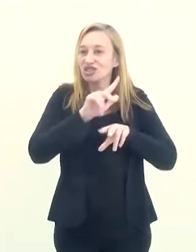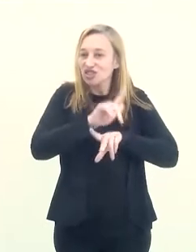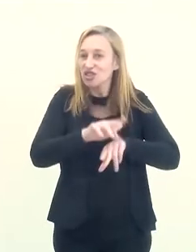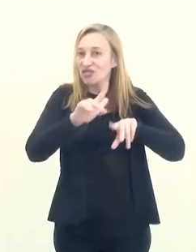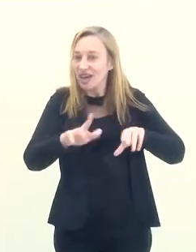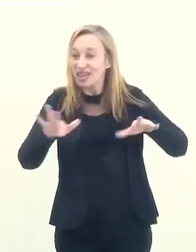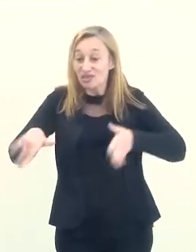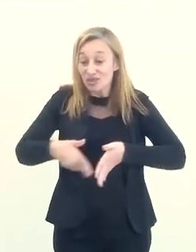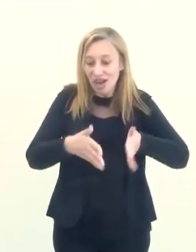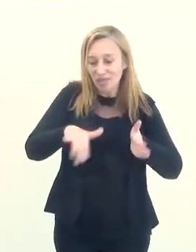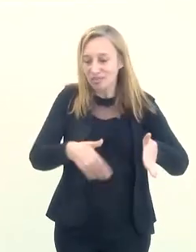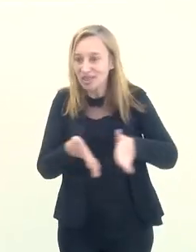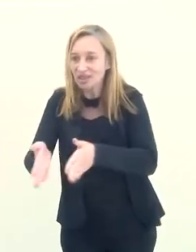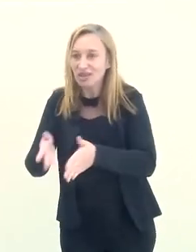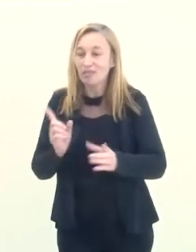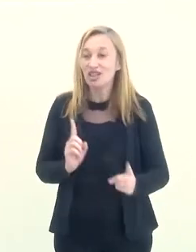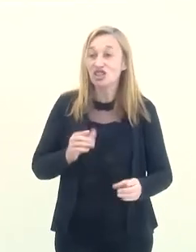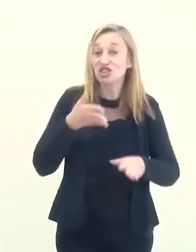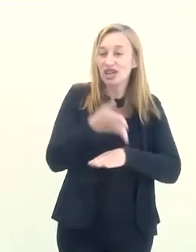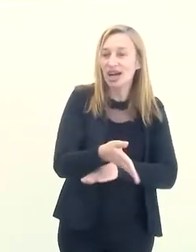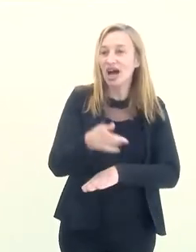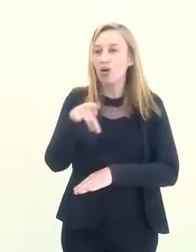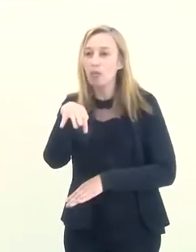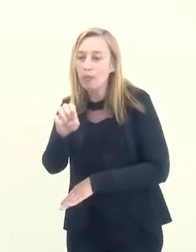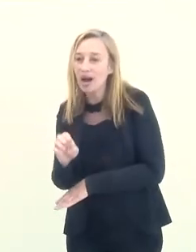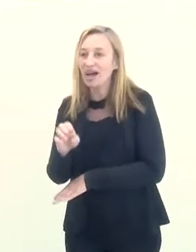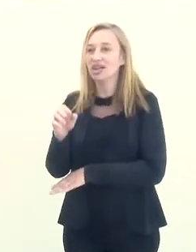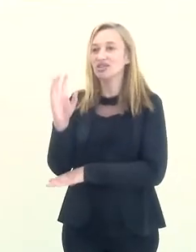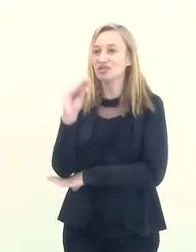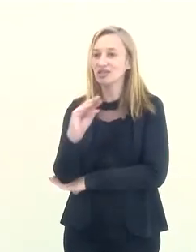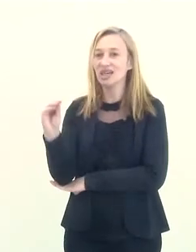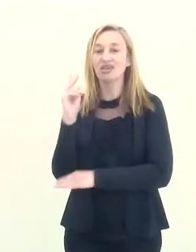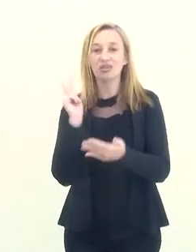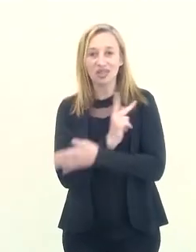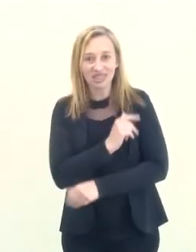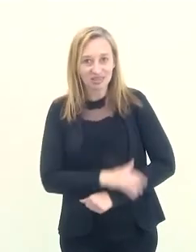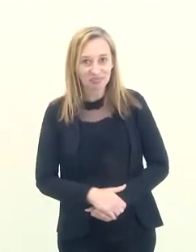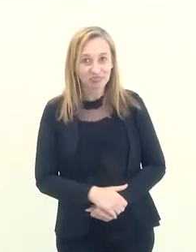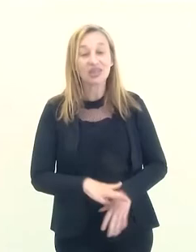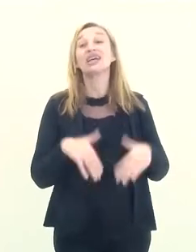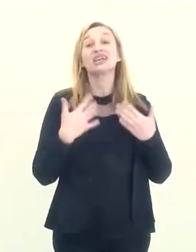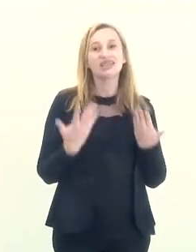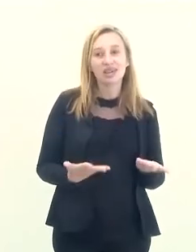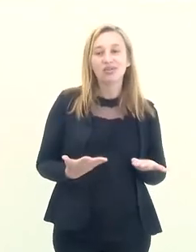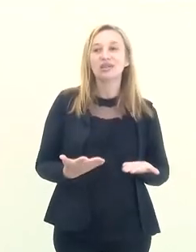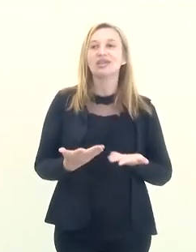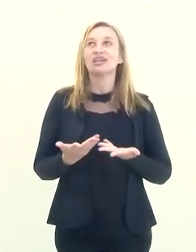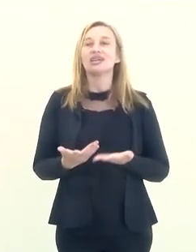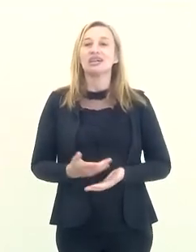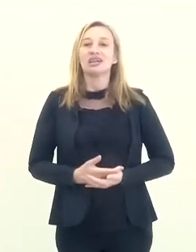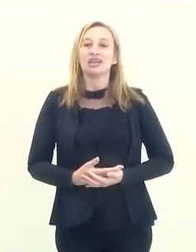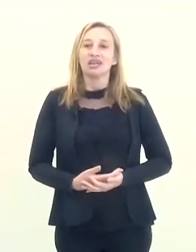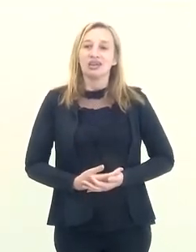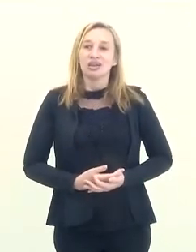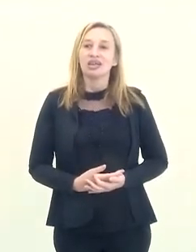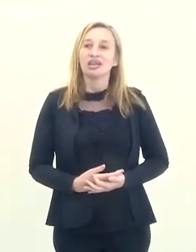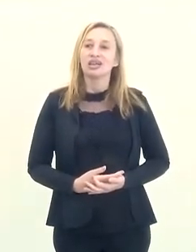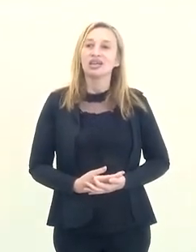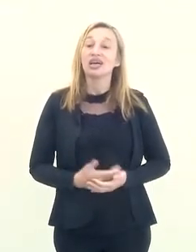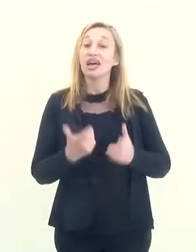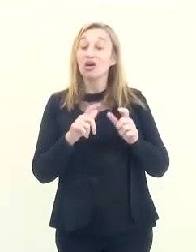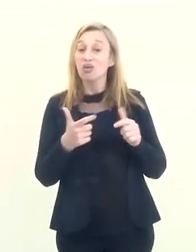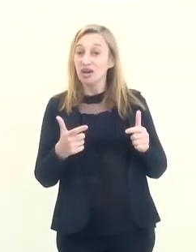se chegar ao Parque Mundo dos Dinossauros tem ocorrido? Então, essa é a grande mágica do